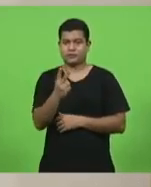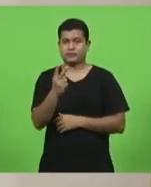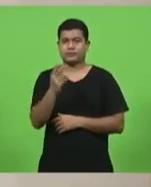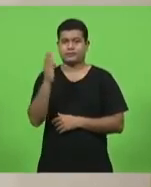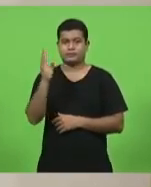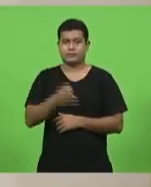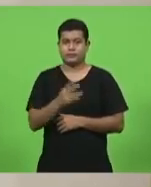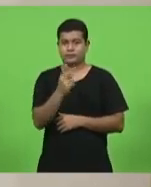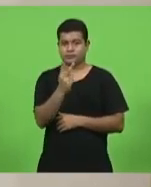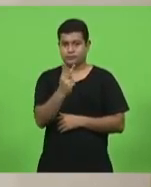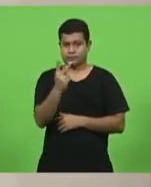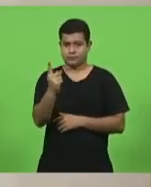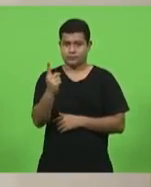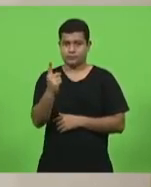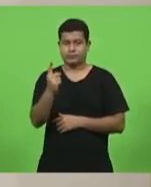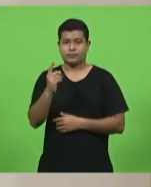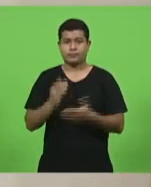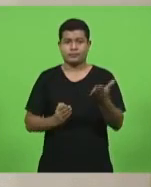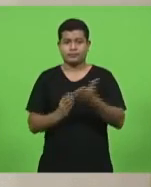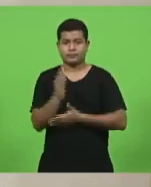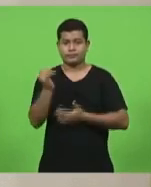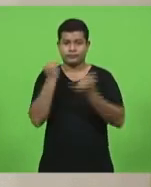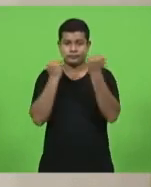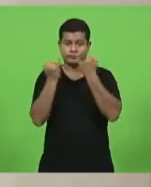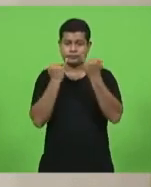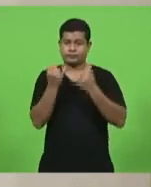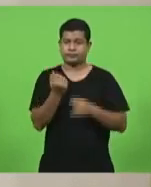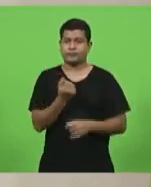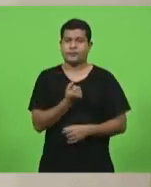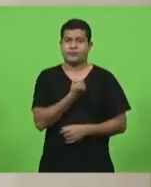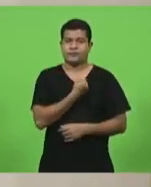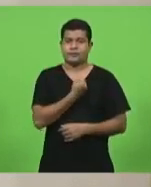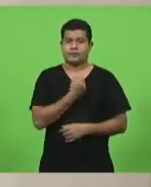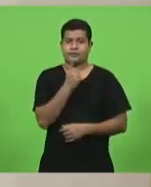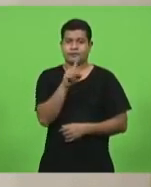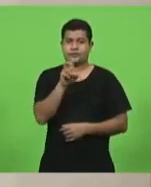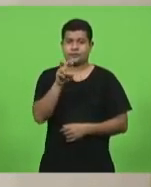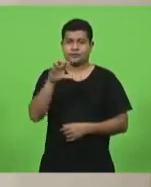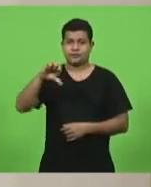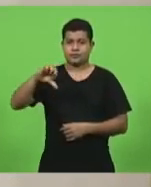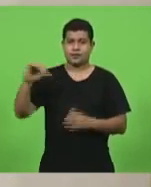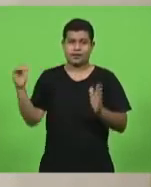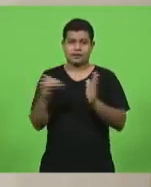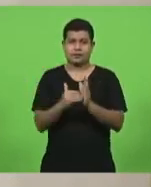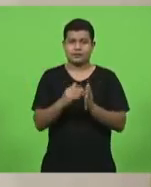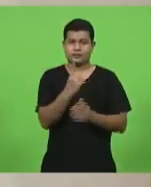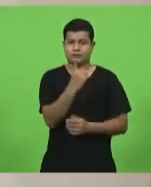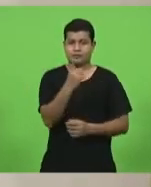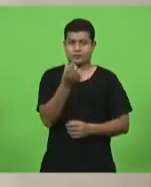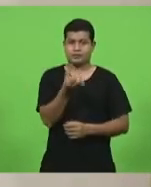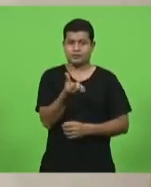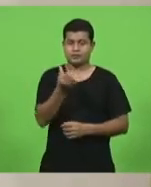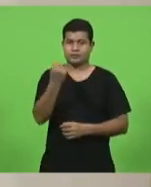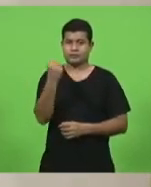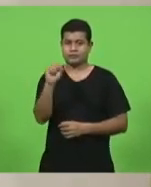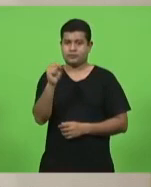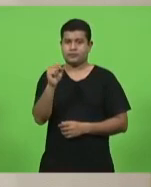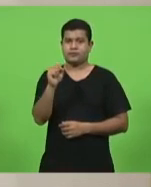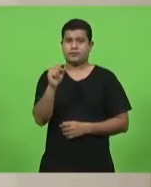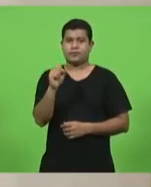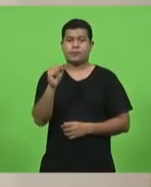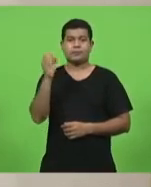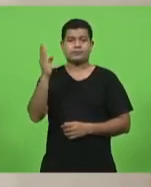Foram aprovados os pedidos de informação números 159 a 168-2021,